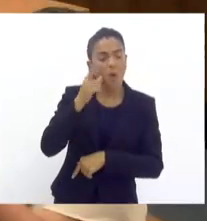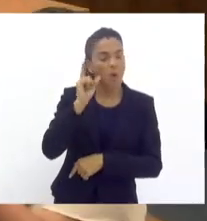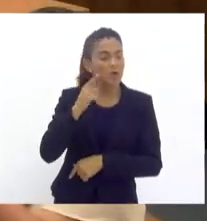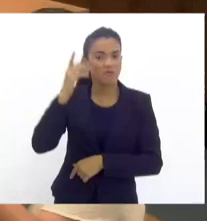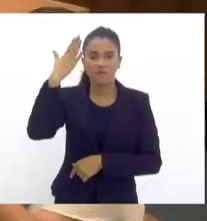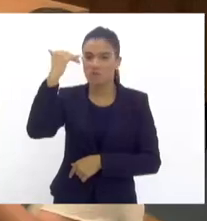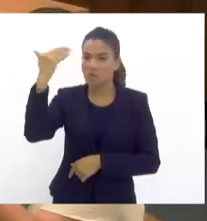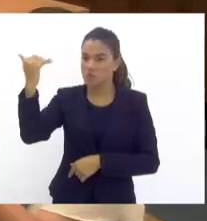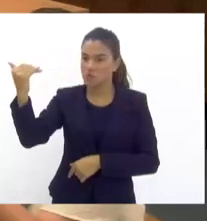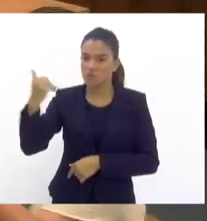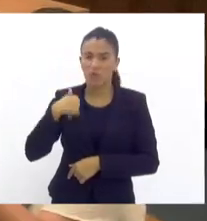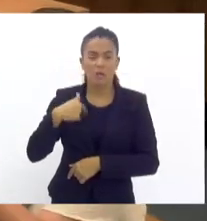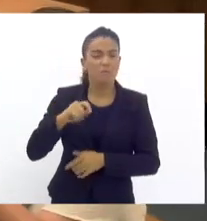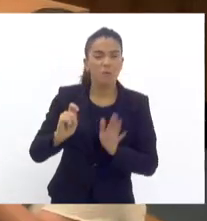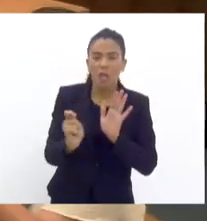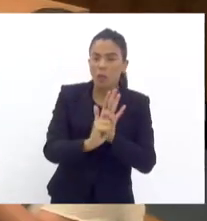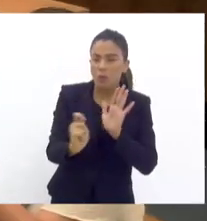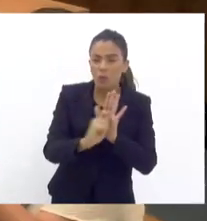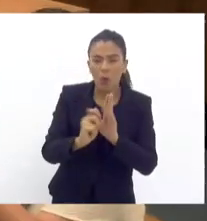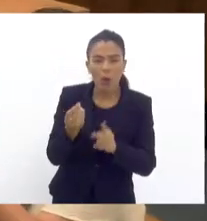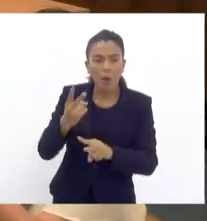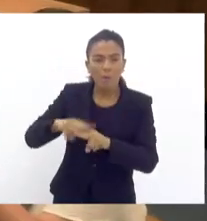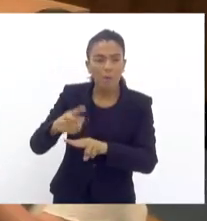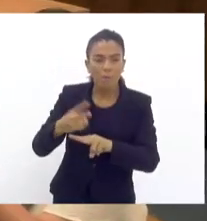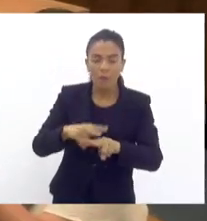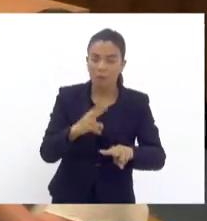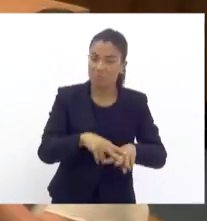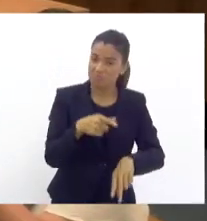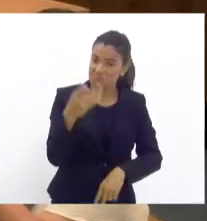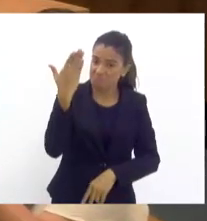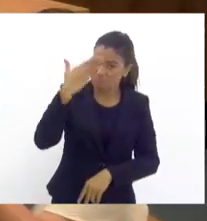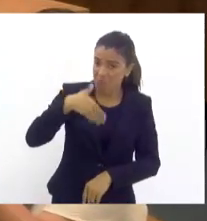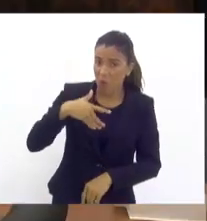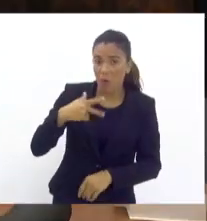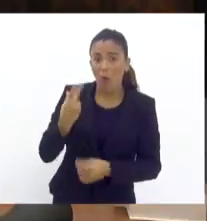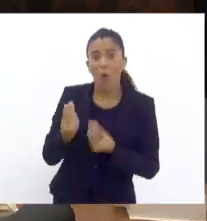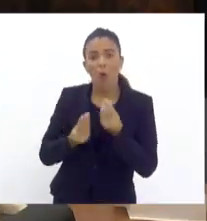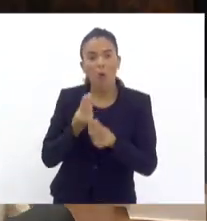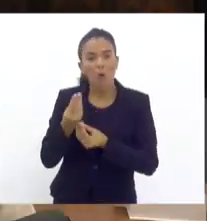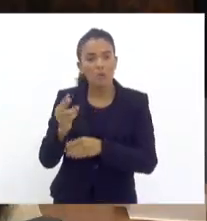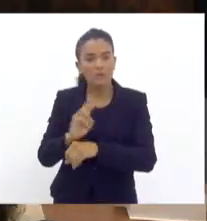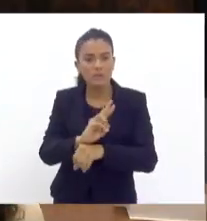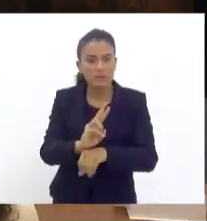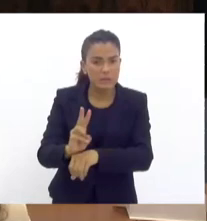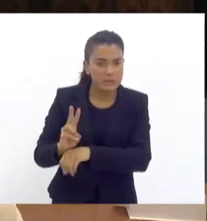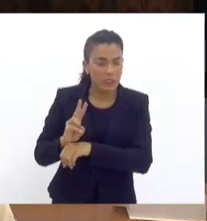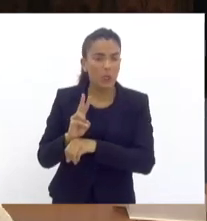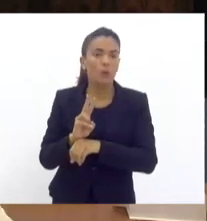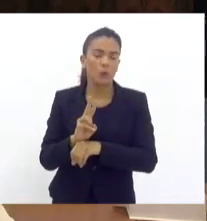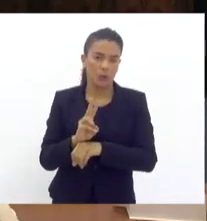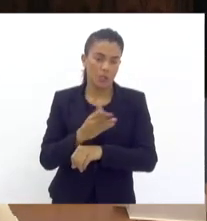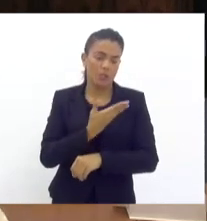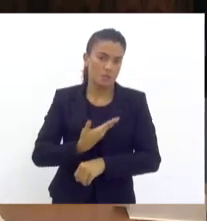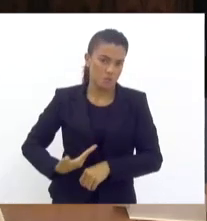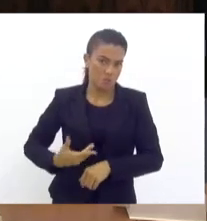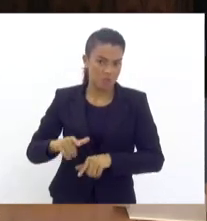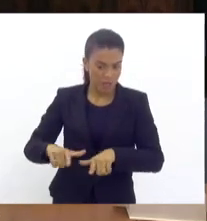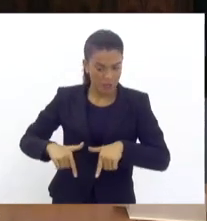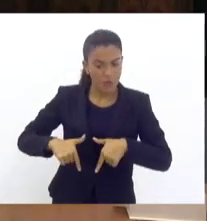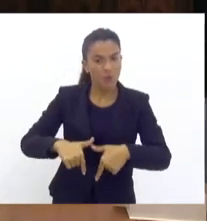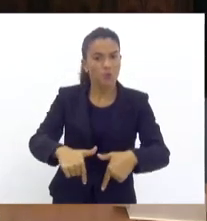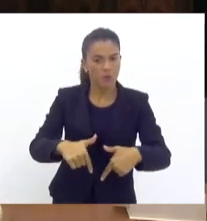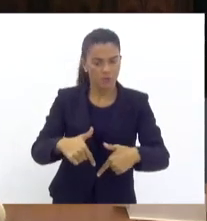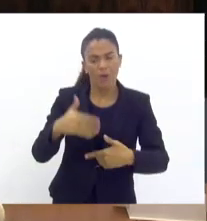sucesso, muita droga apreendida, isso aí mostra como a segurança os agentes de segurança pública estão atuando, e obrigado,